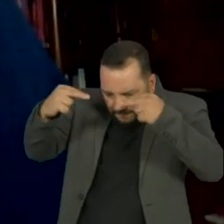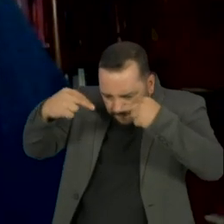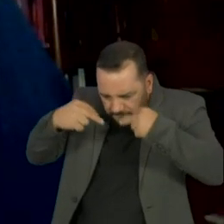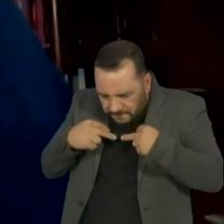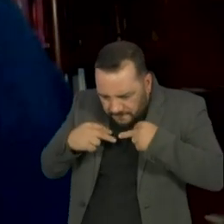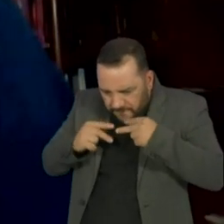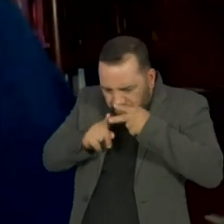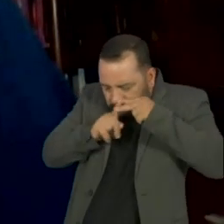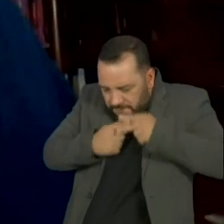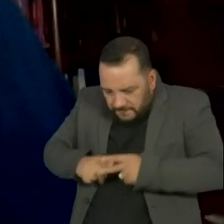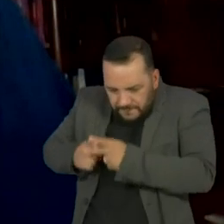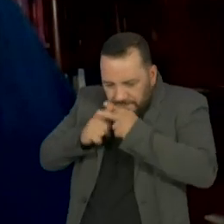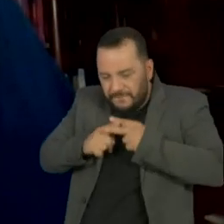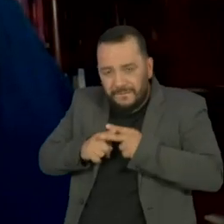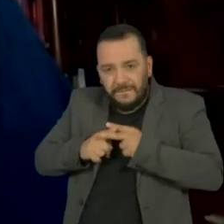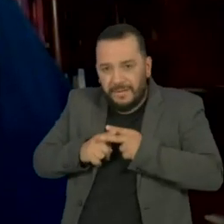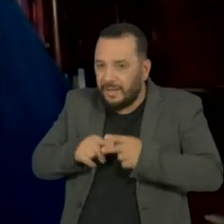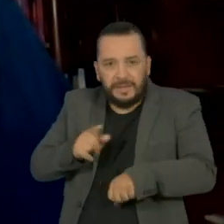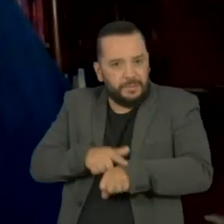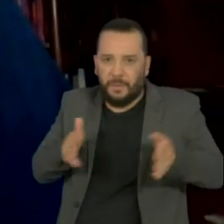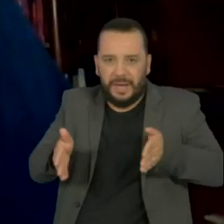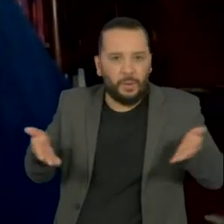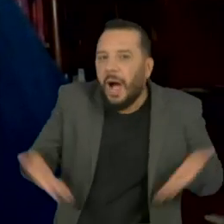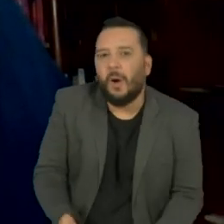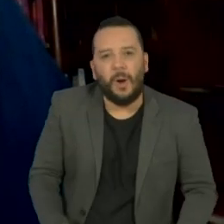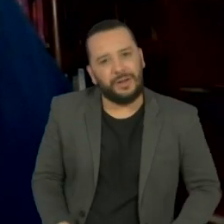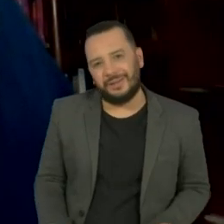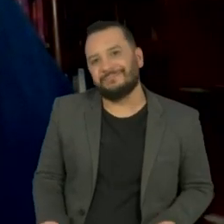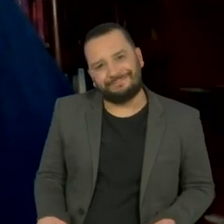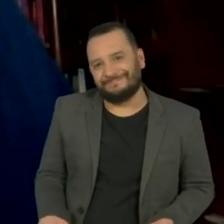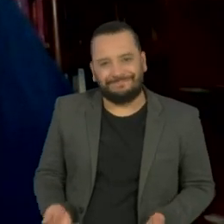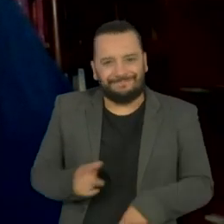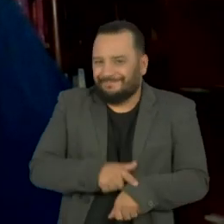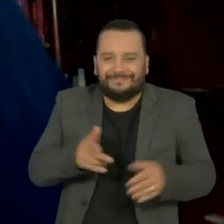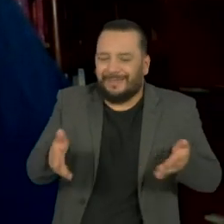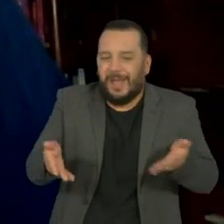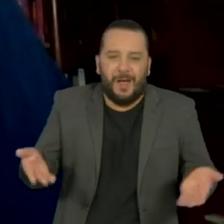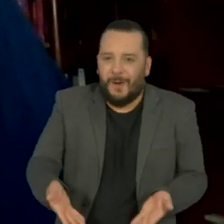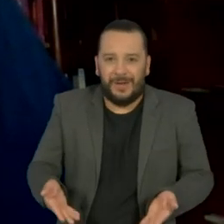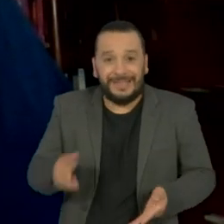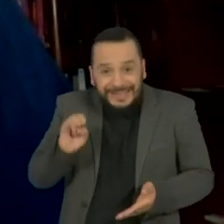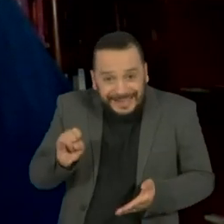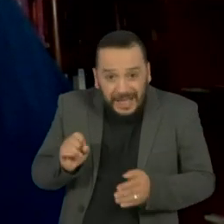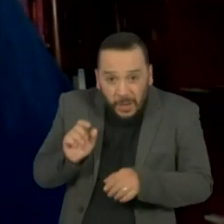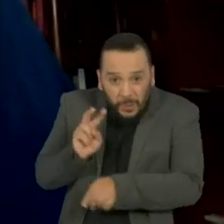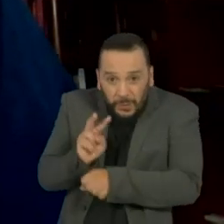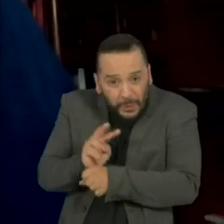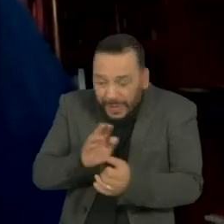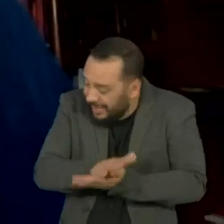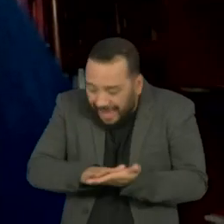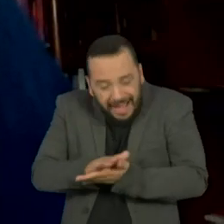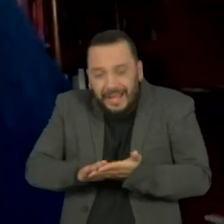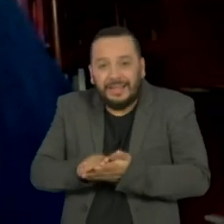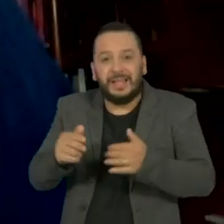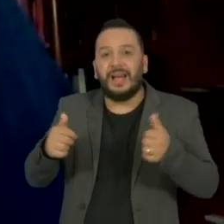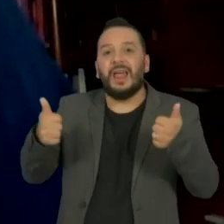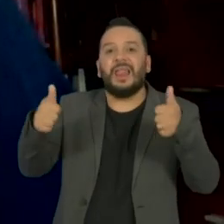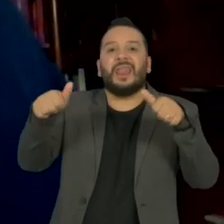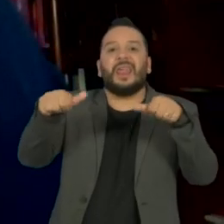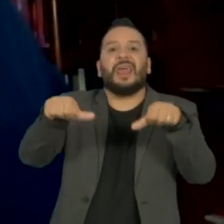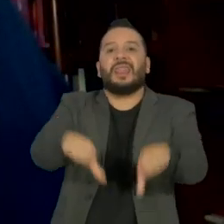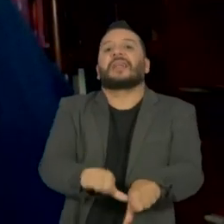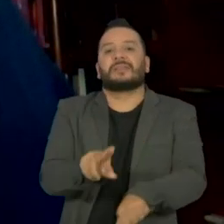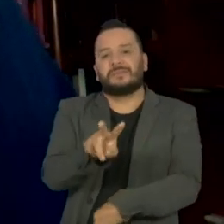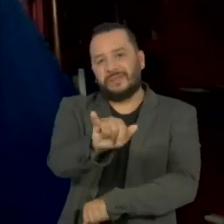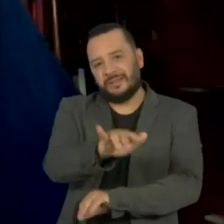sim, a conta chegou, né? De fato, há uma crise e ela não vai ser resolvida